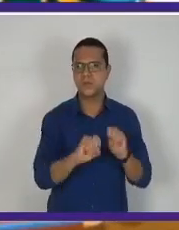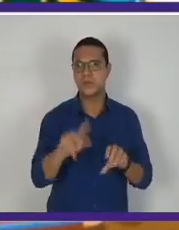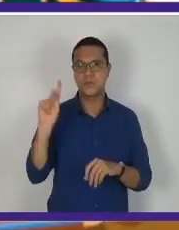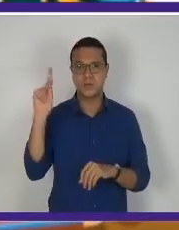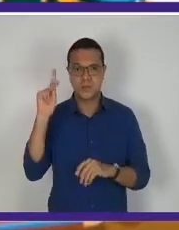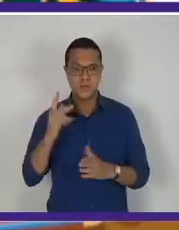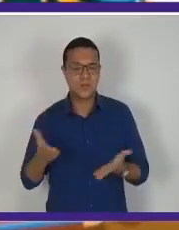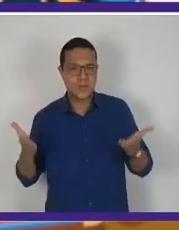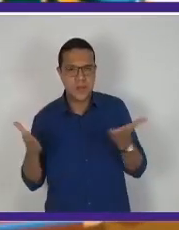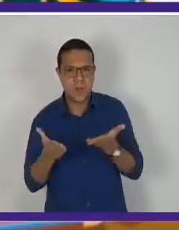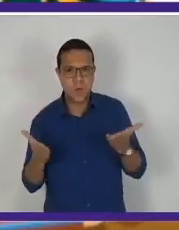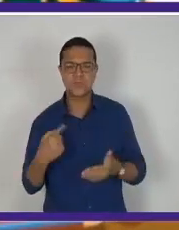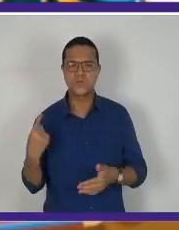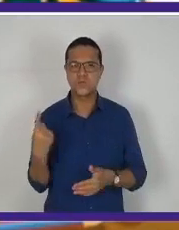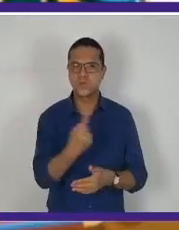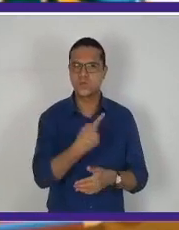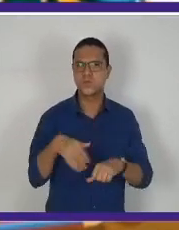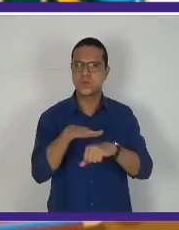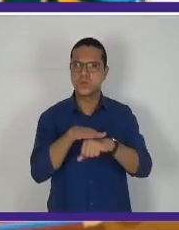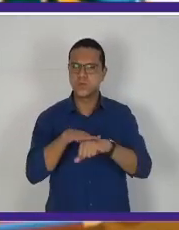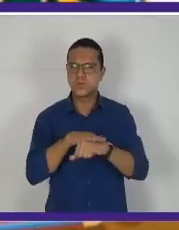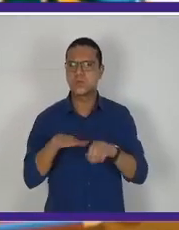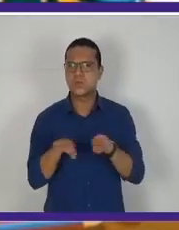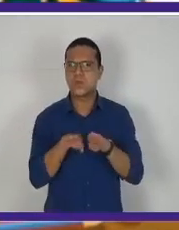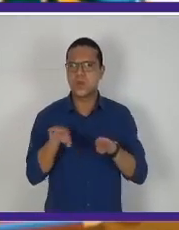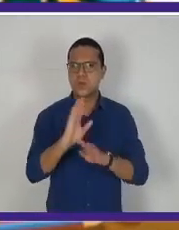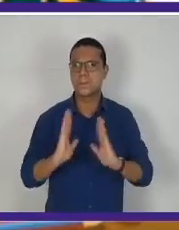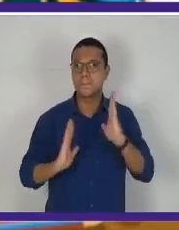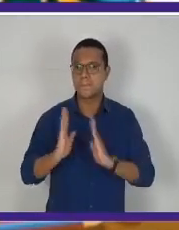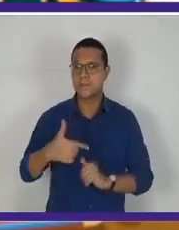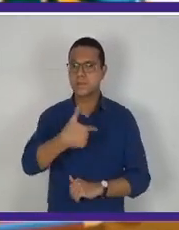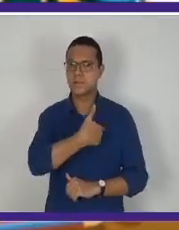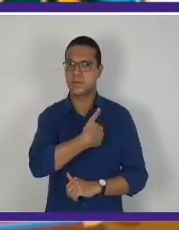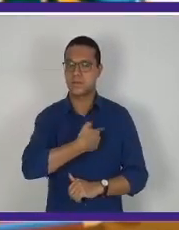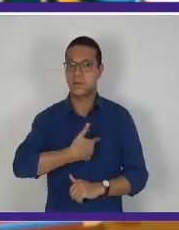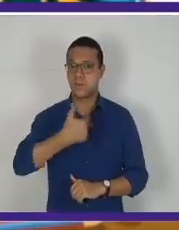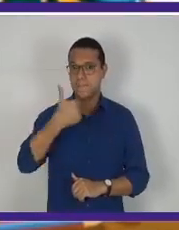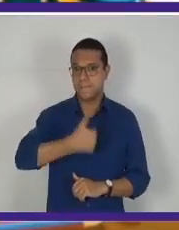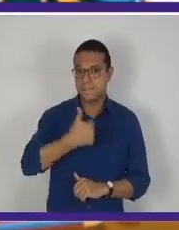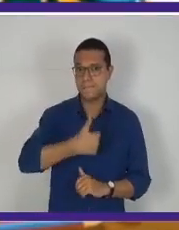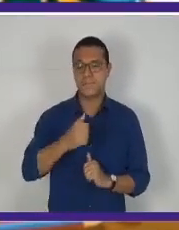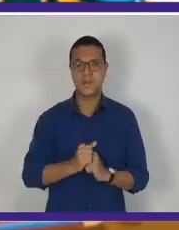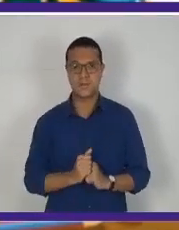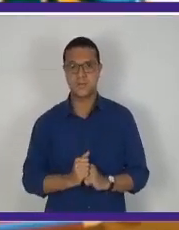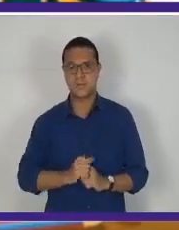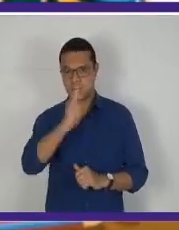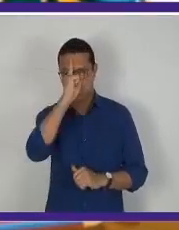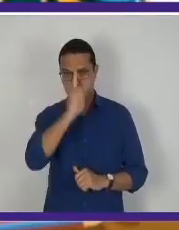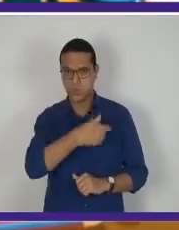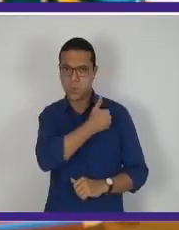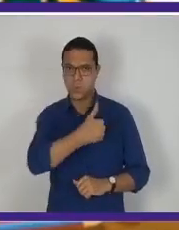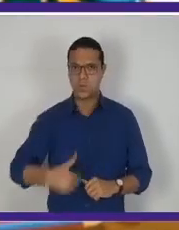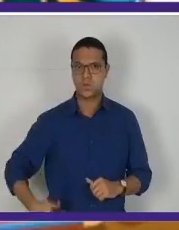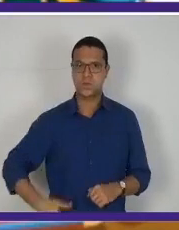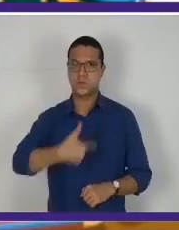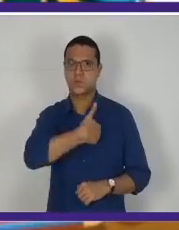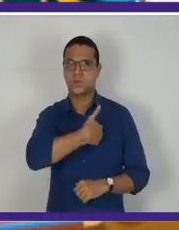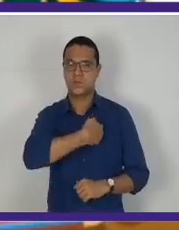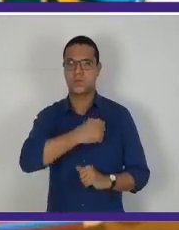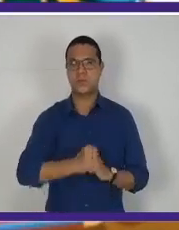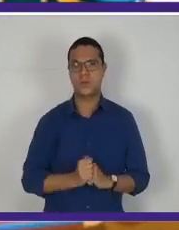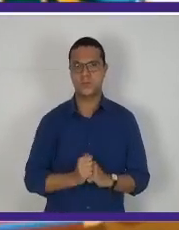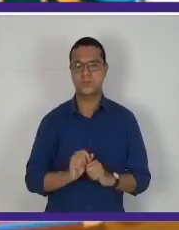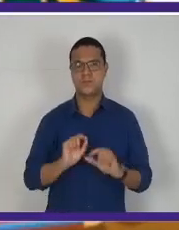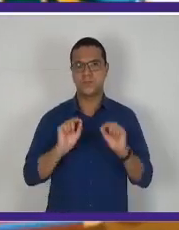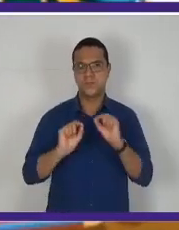vamos conversar um pouquinho sobre a Era Vargas. É o primeiro mandato de Getúlio Vargas, que durou